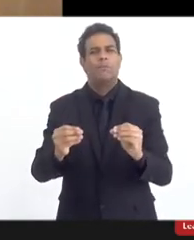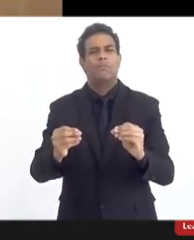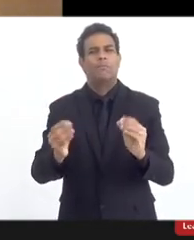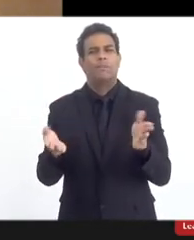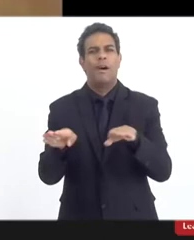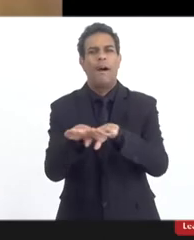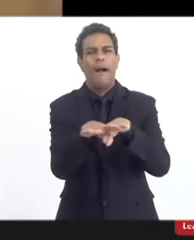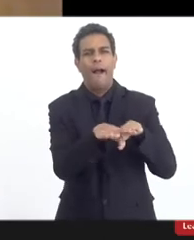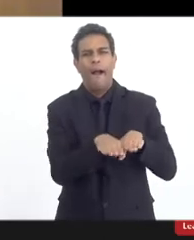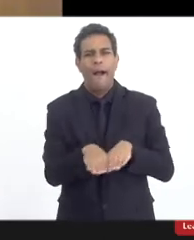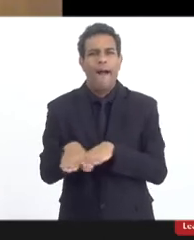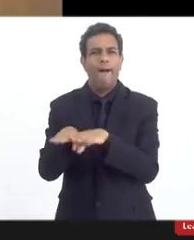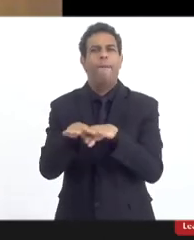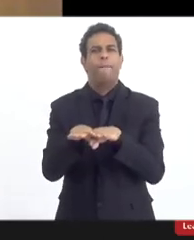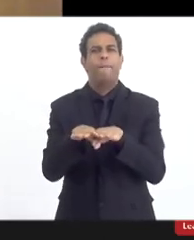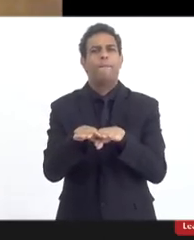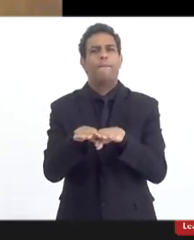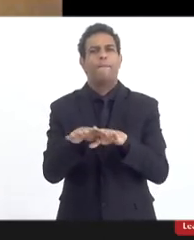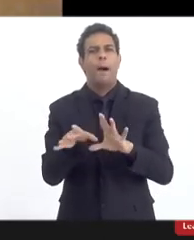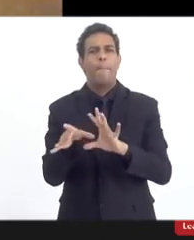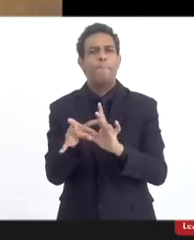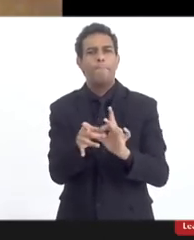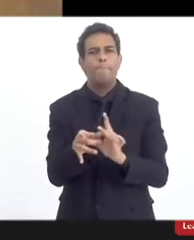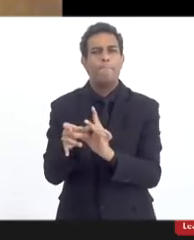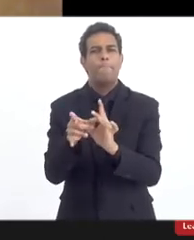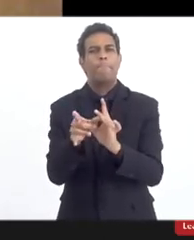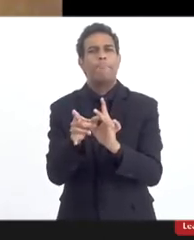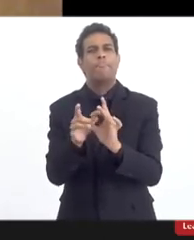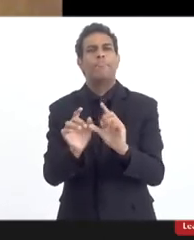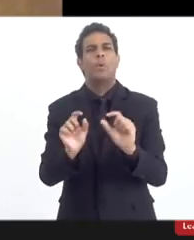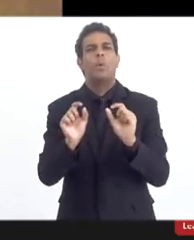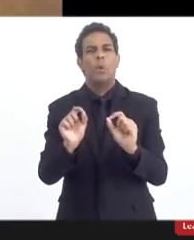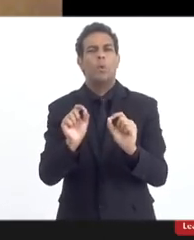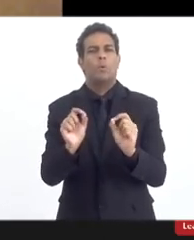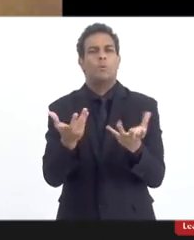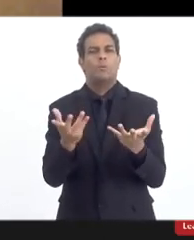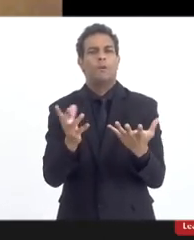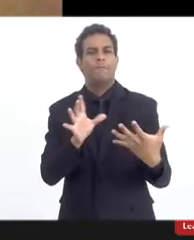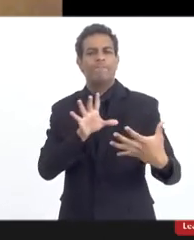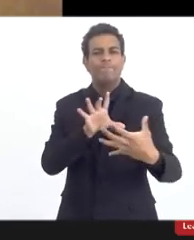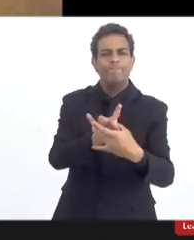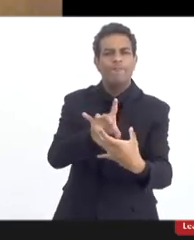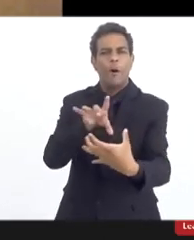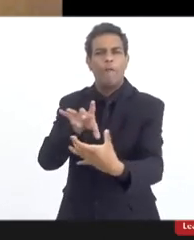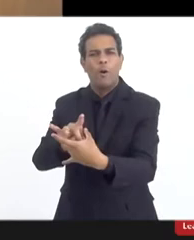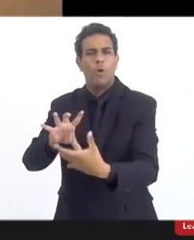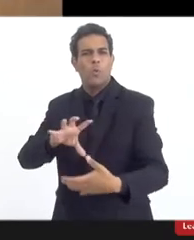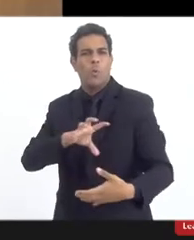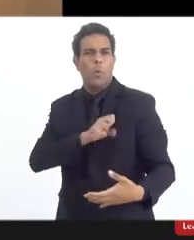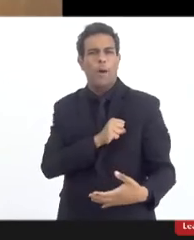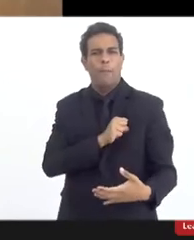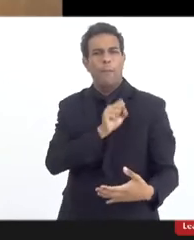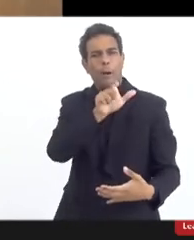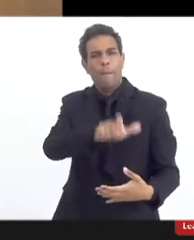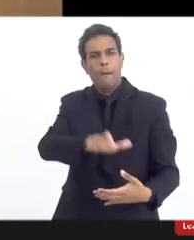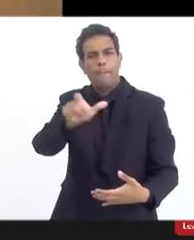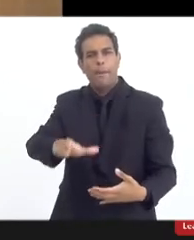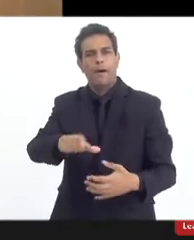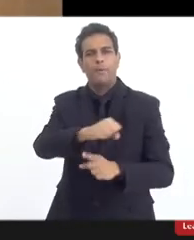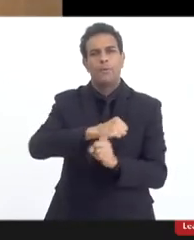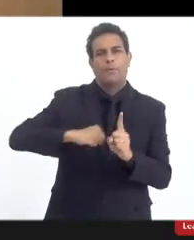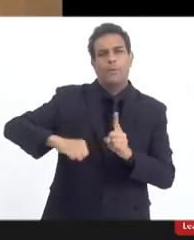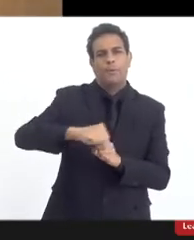todas, é nós nos vertermos para o amor. Para o amor,